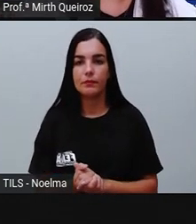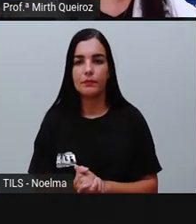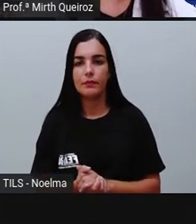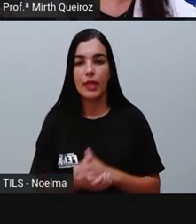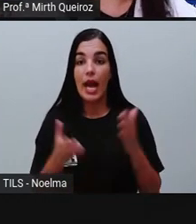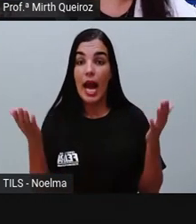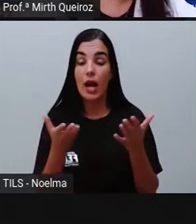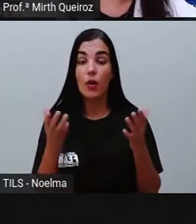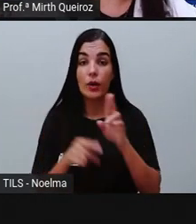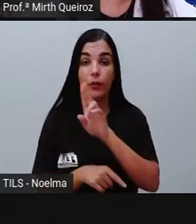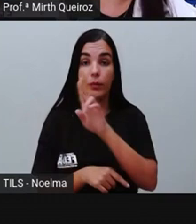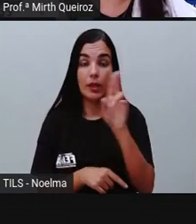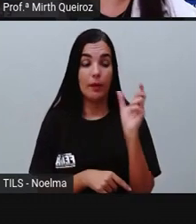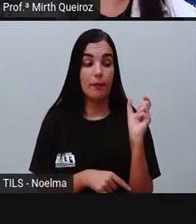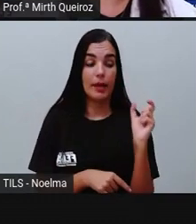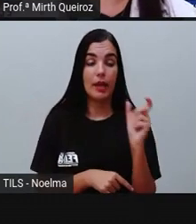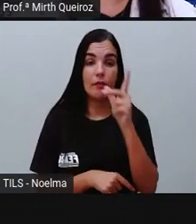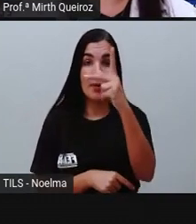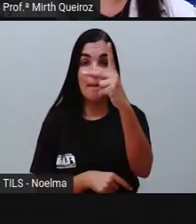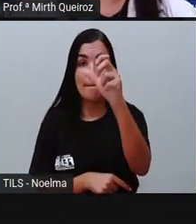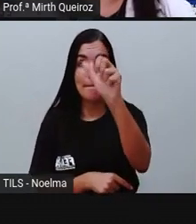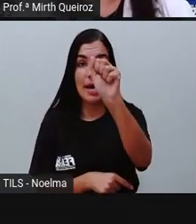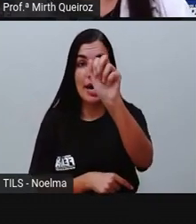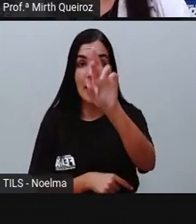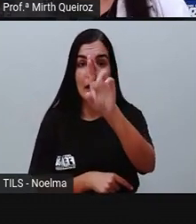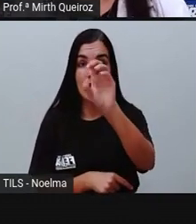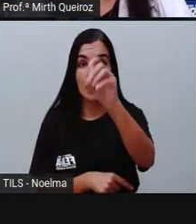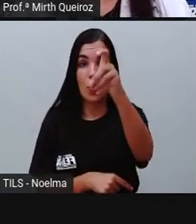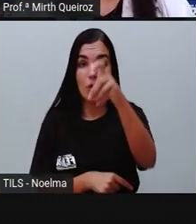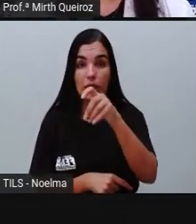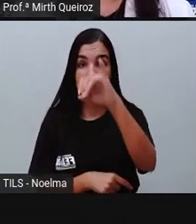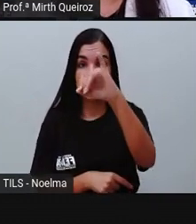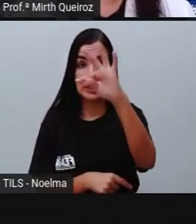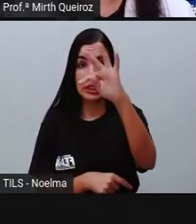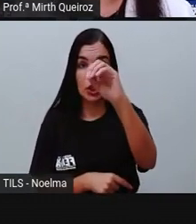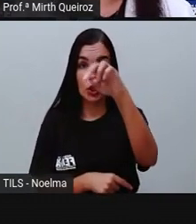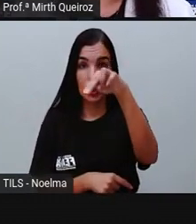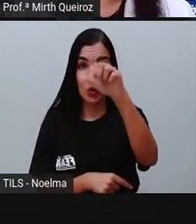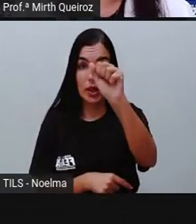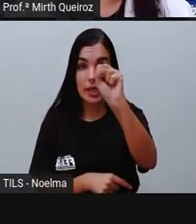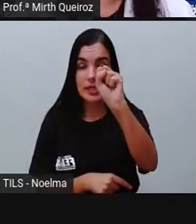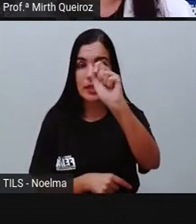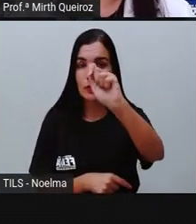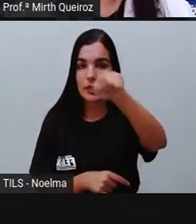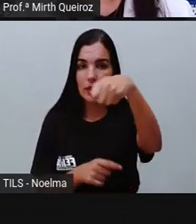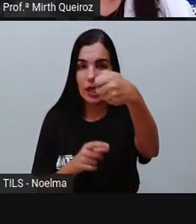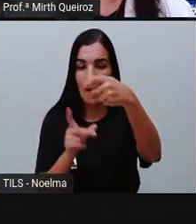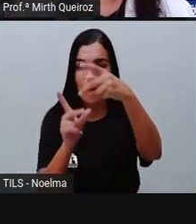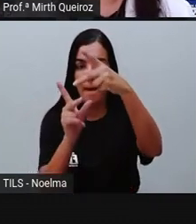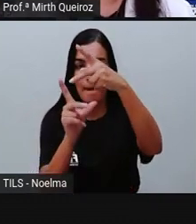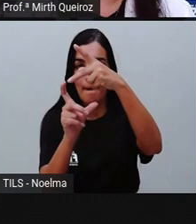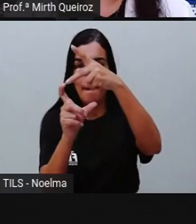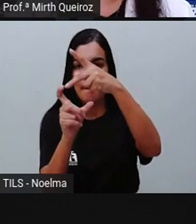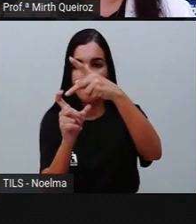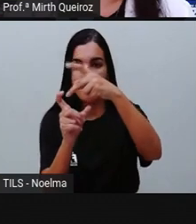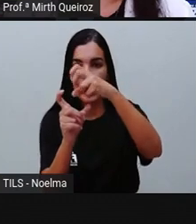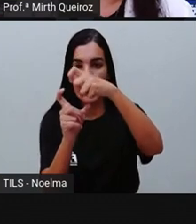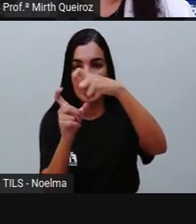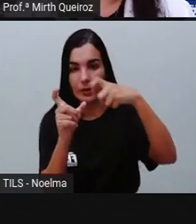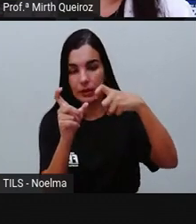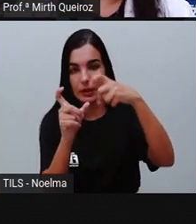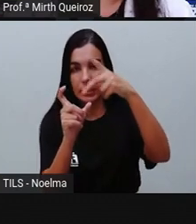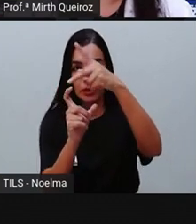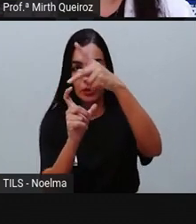Já as palavras paroxítonas, que são aquelas palavras em que a penúltima sílaba é a sílaba mais